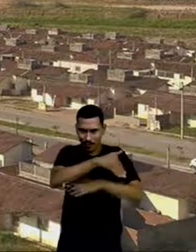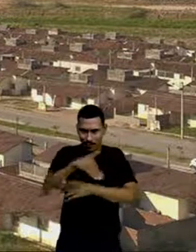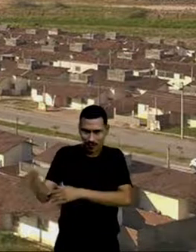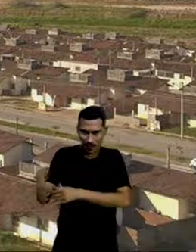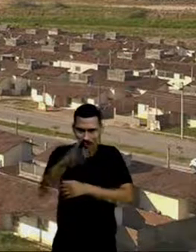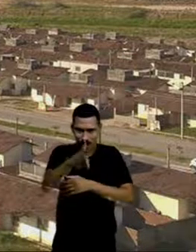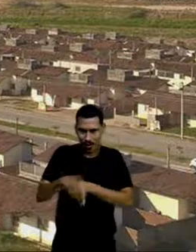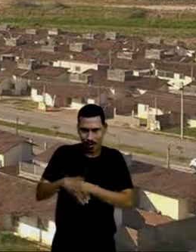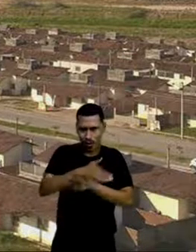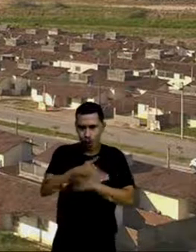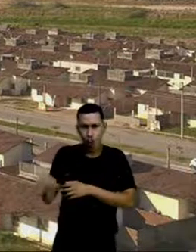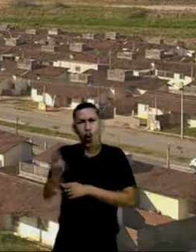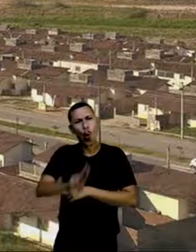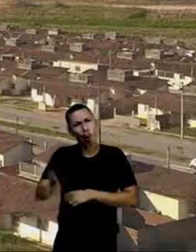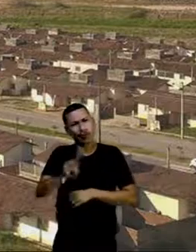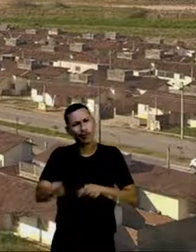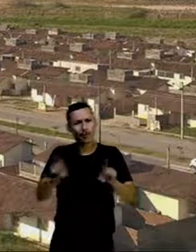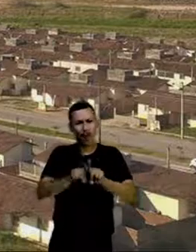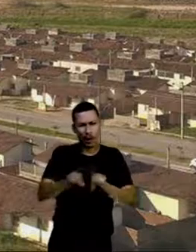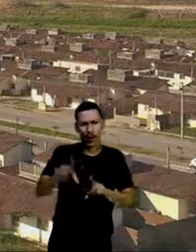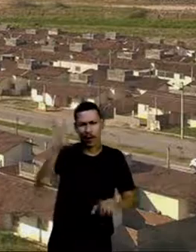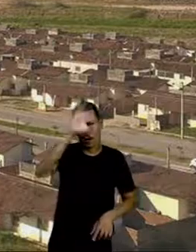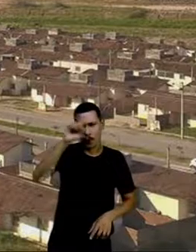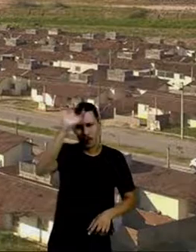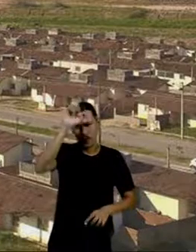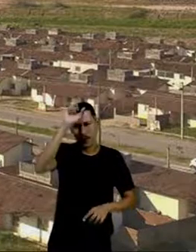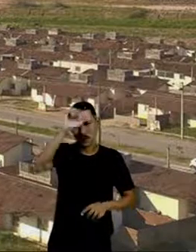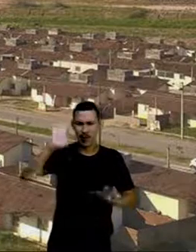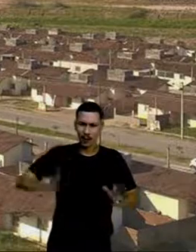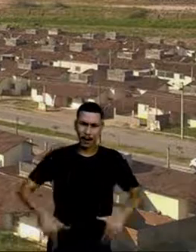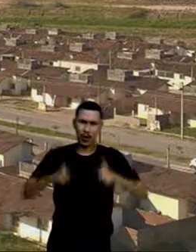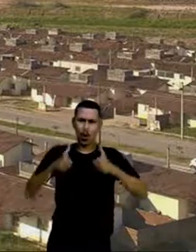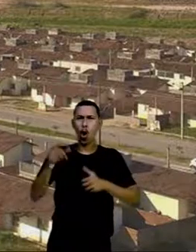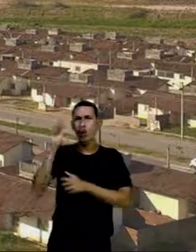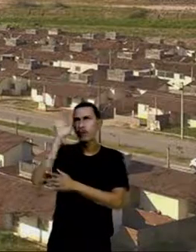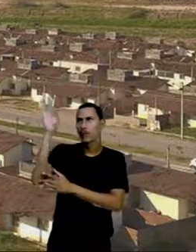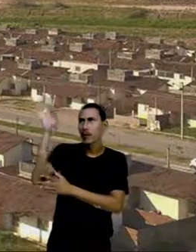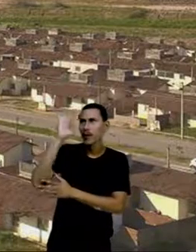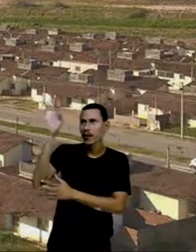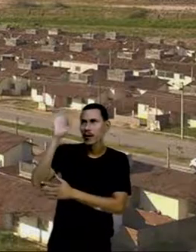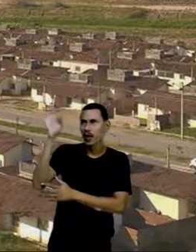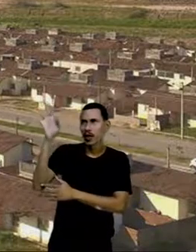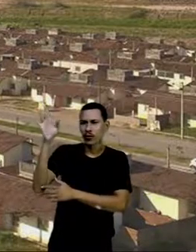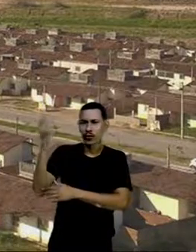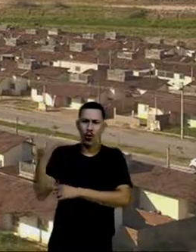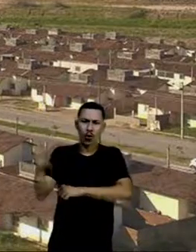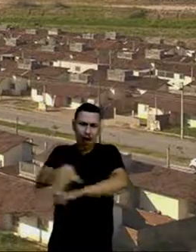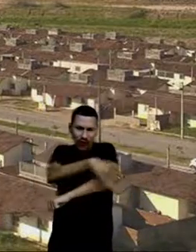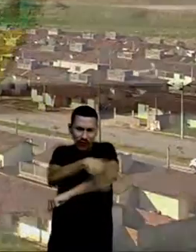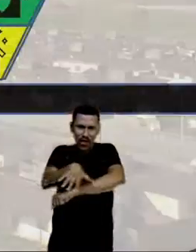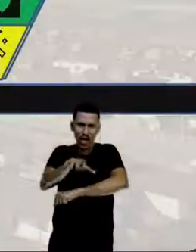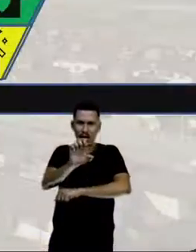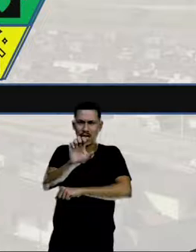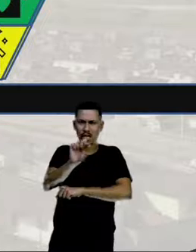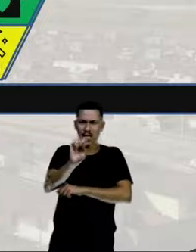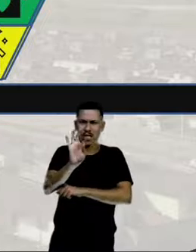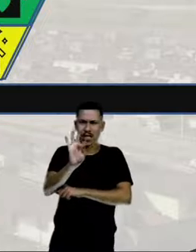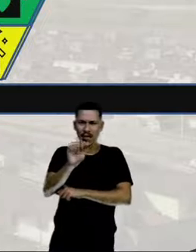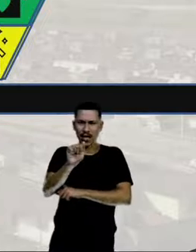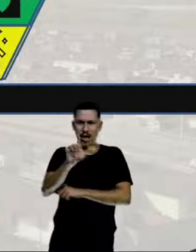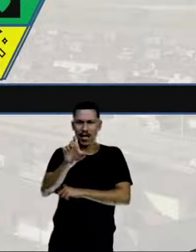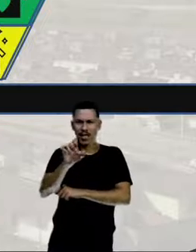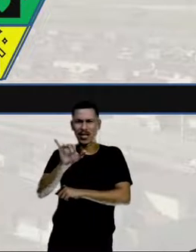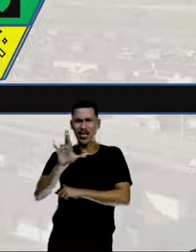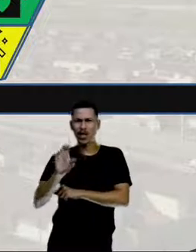também no dia de hoje, tá bom? Então, imagina agora que, inspirado na nossa vila do Estaleiro, a gente vai fazer